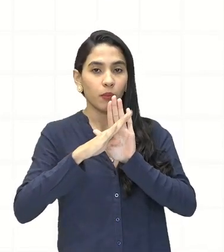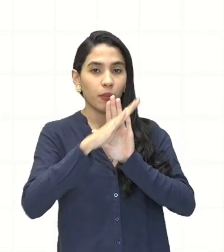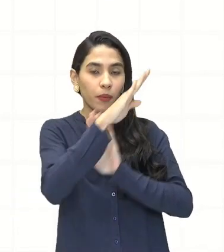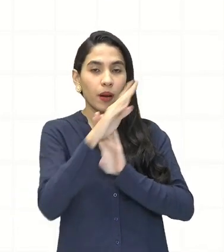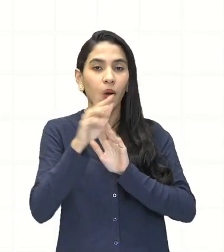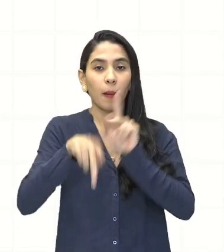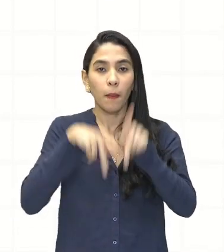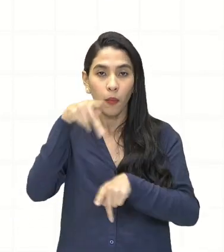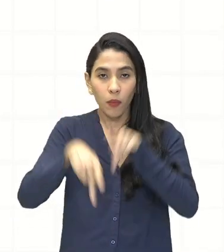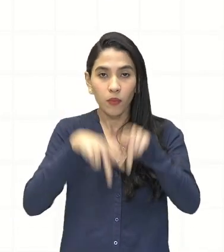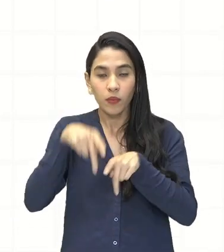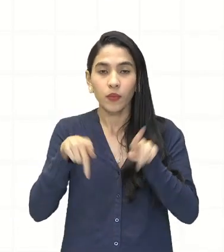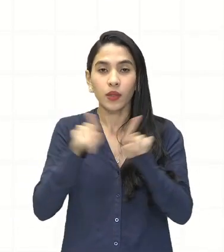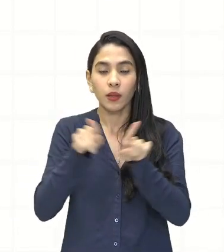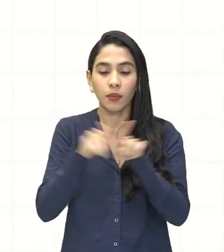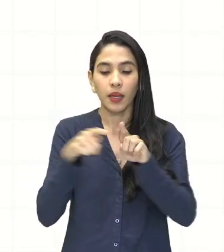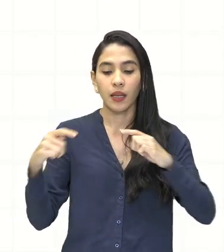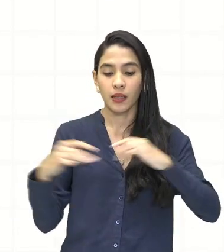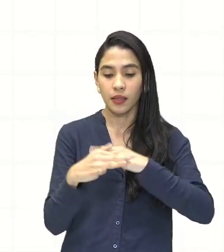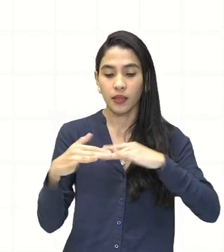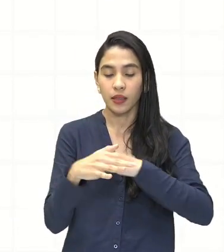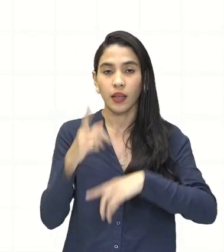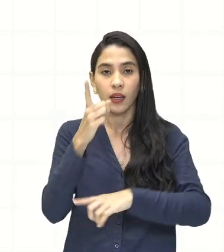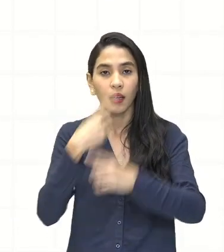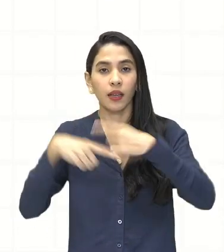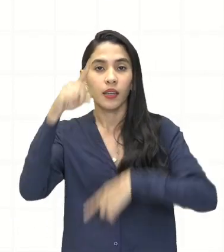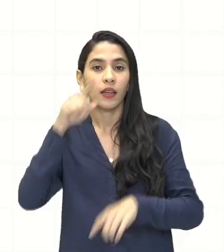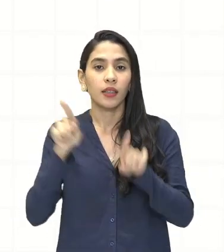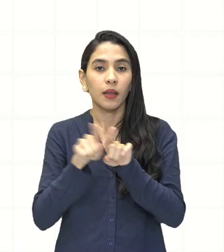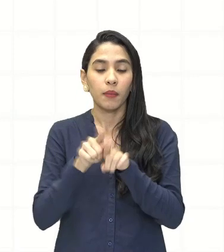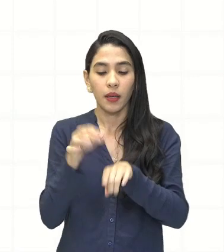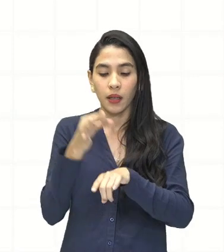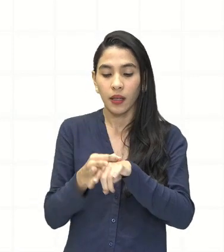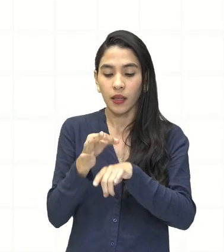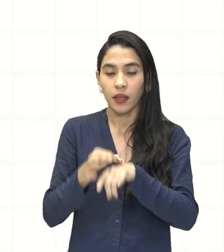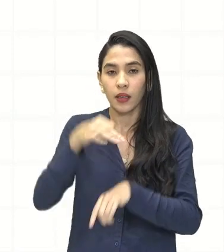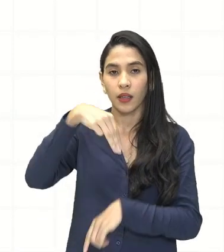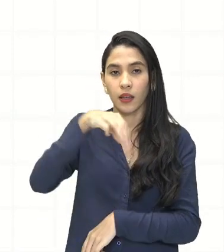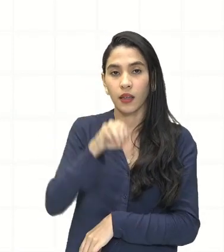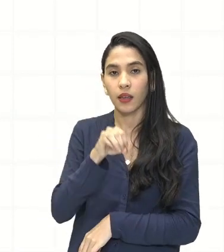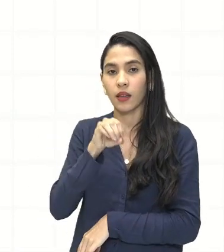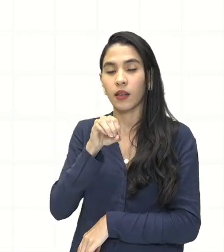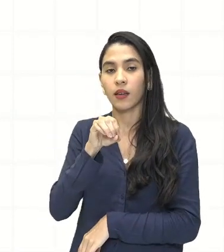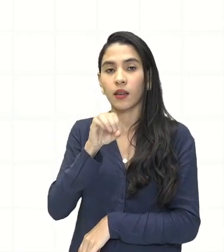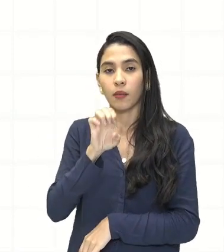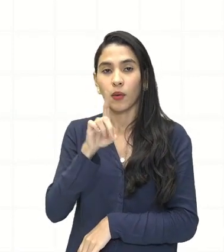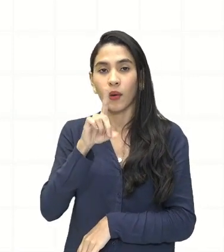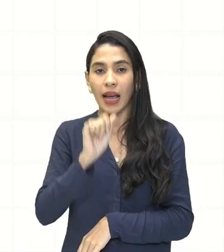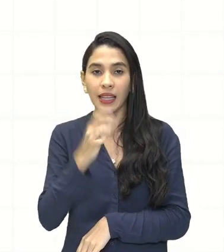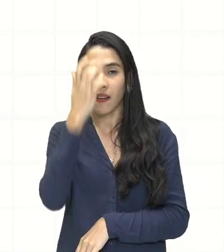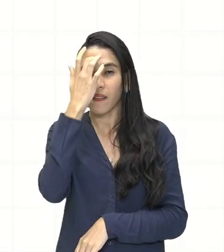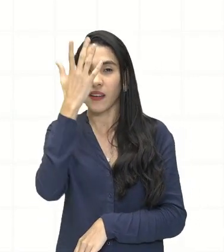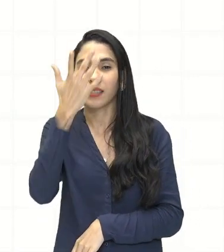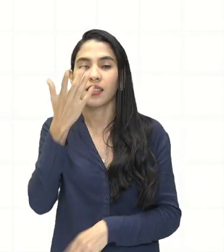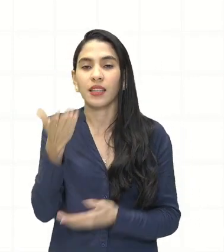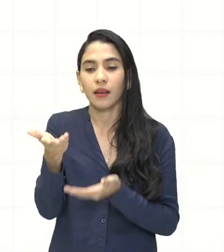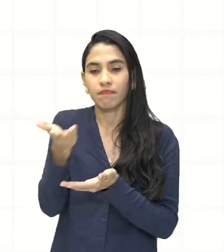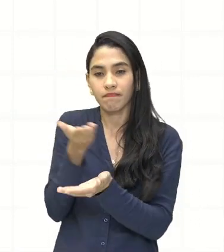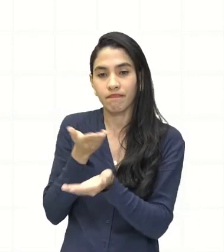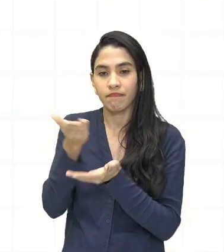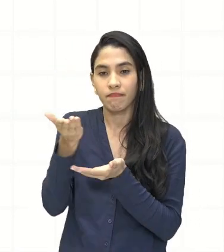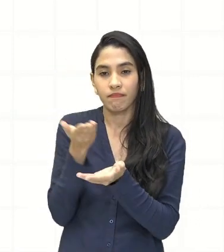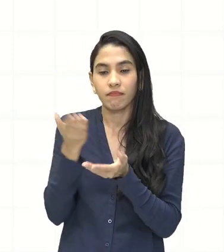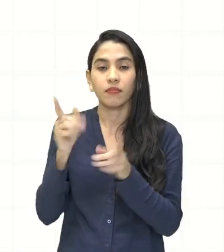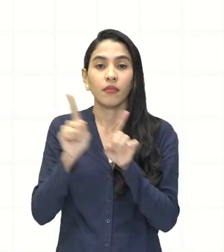Desenvolvimento das cidades e surgimento das moedas vão facilitar as trocas comerciais. Então, na